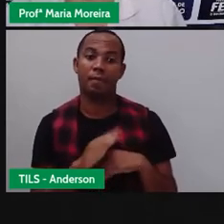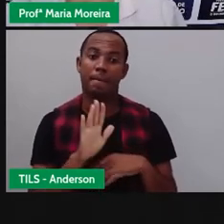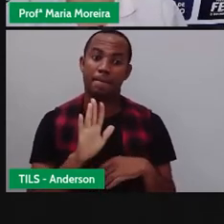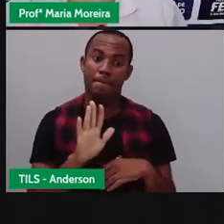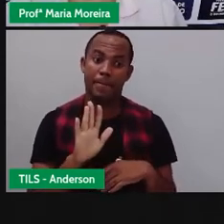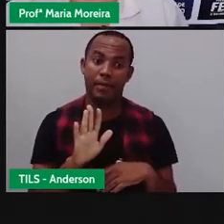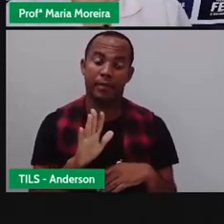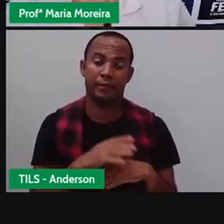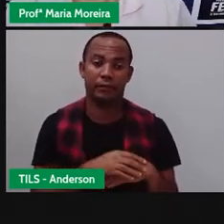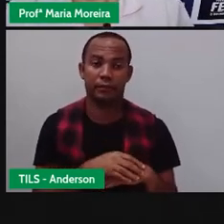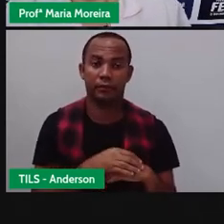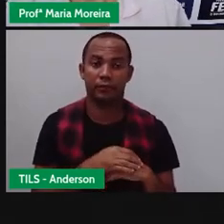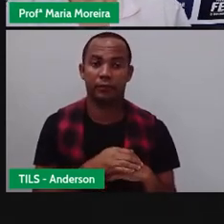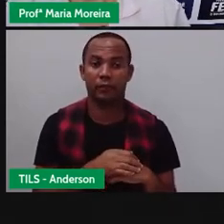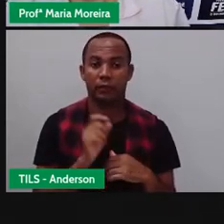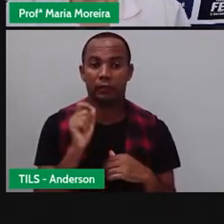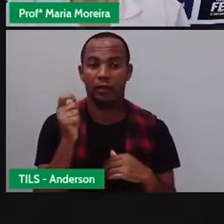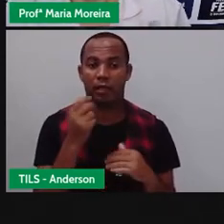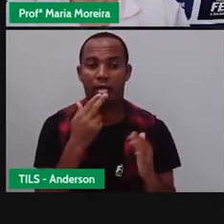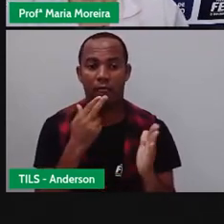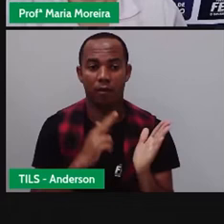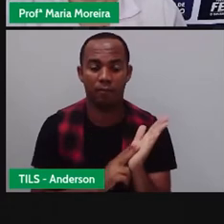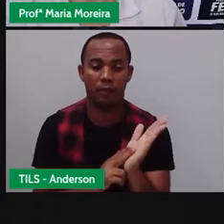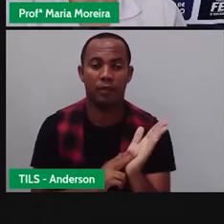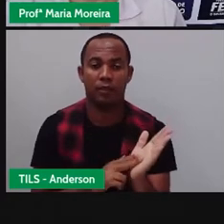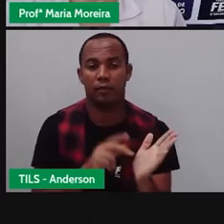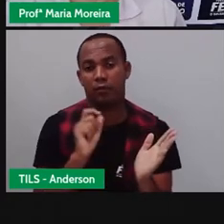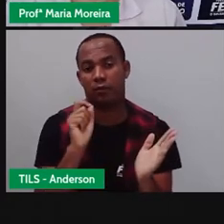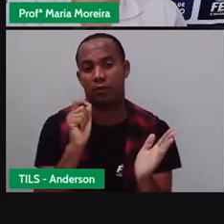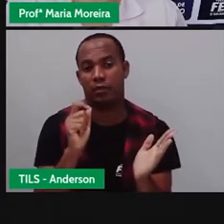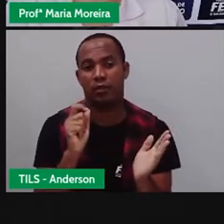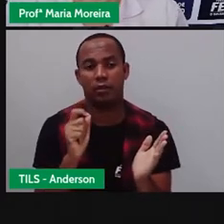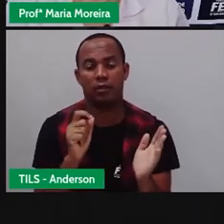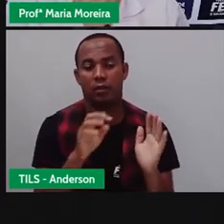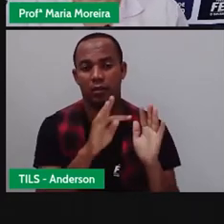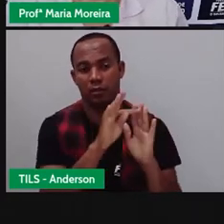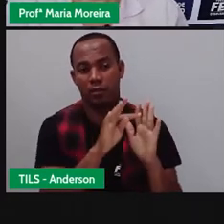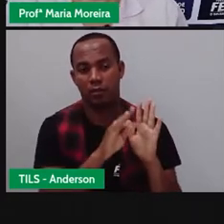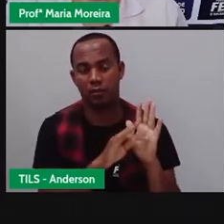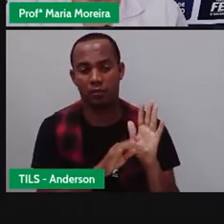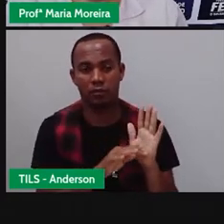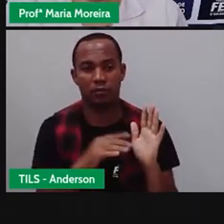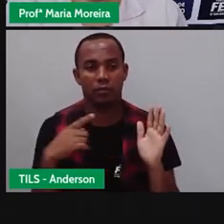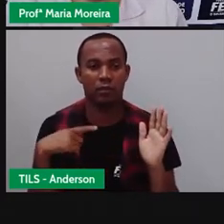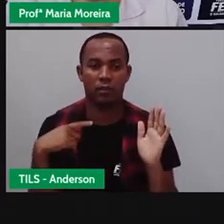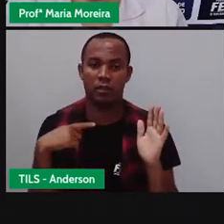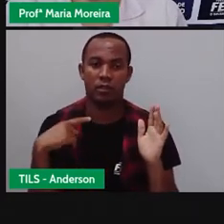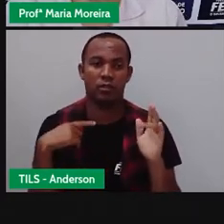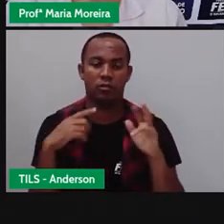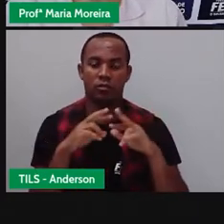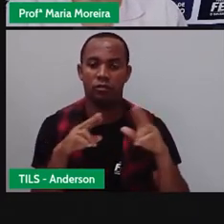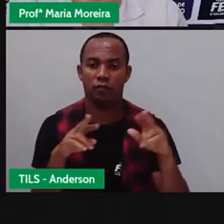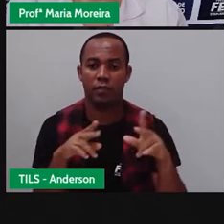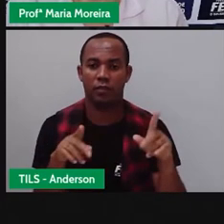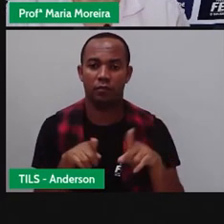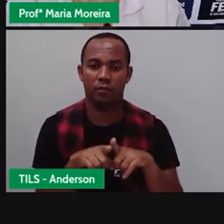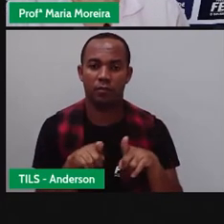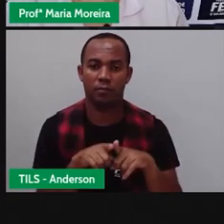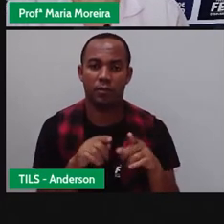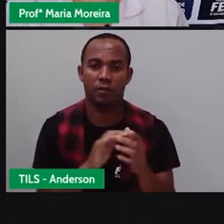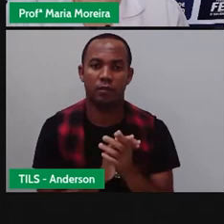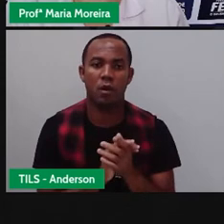Mas, né, o bilhete, assim como outros gêneros textuais, ele tem o quê? Características, não é isso? Bom,